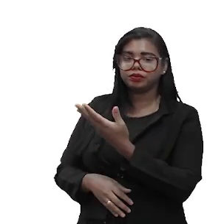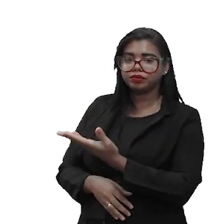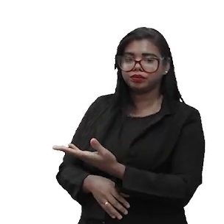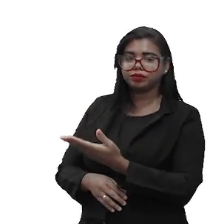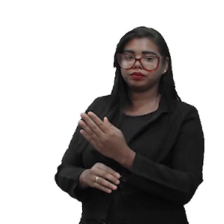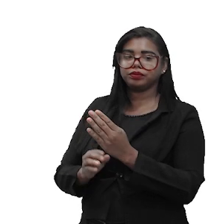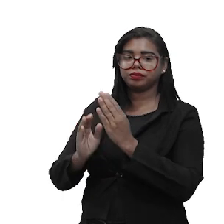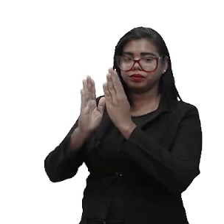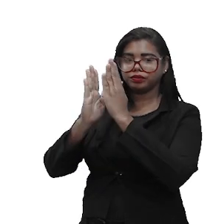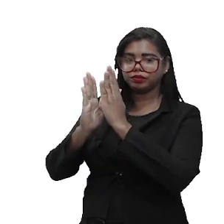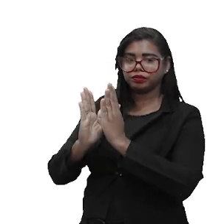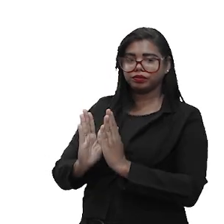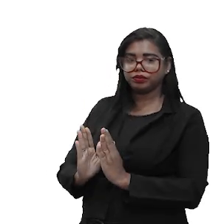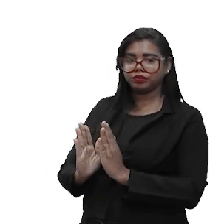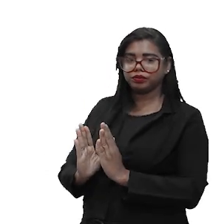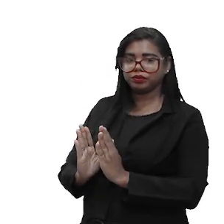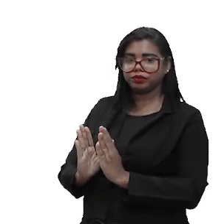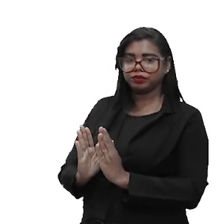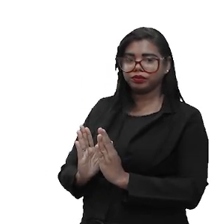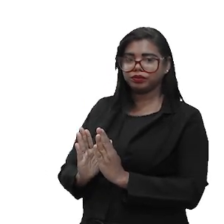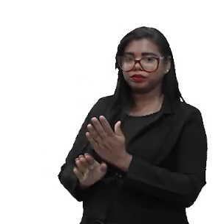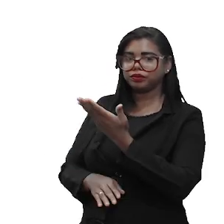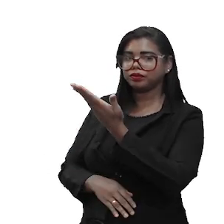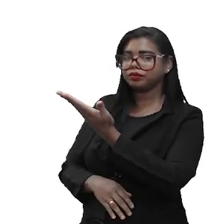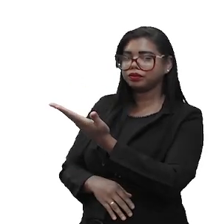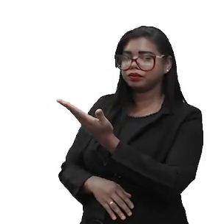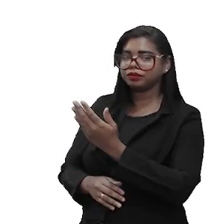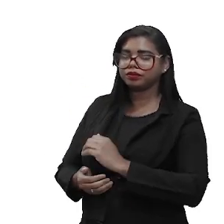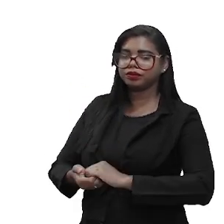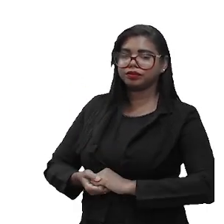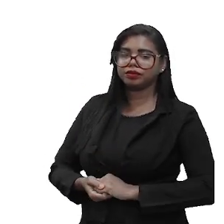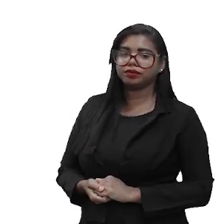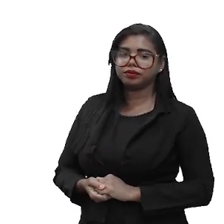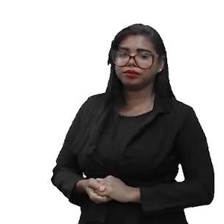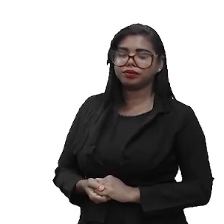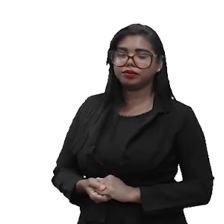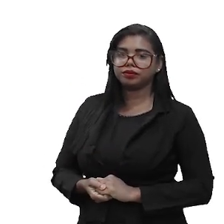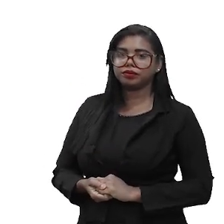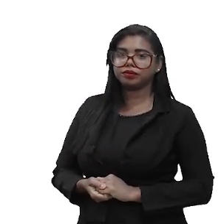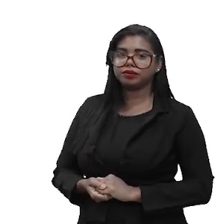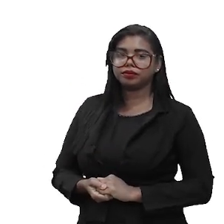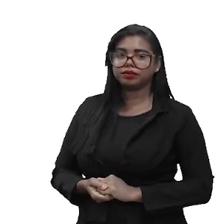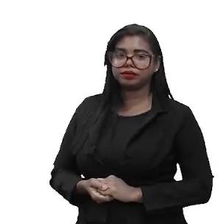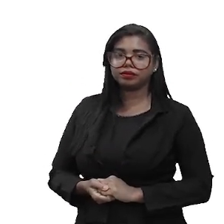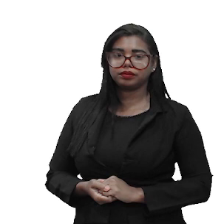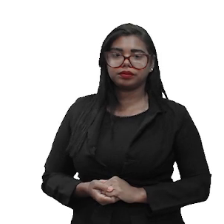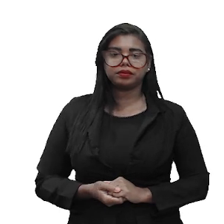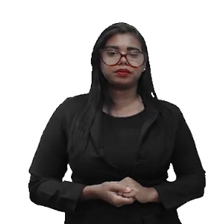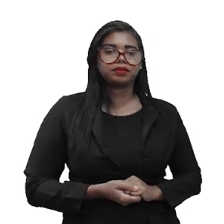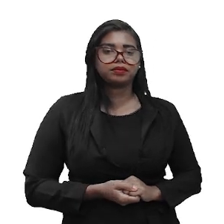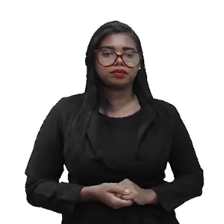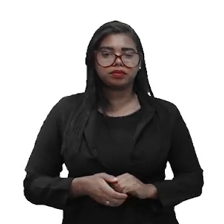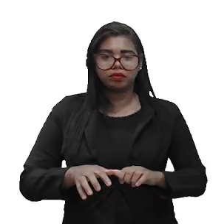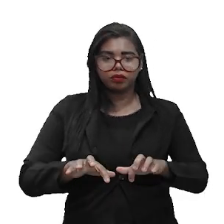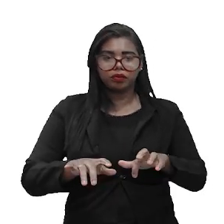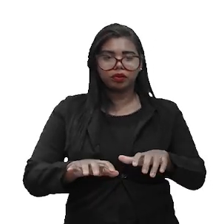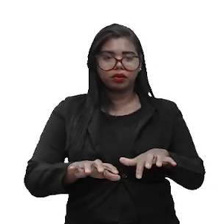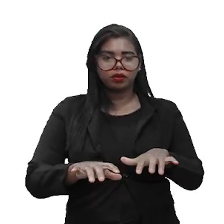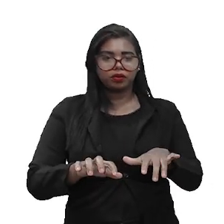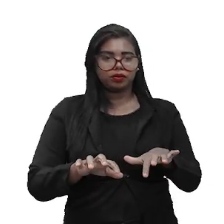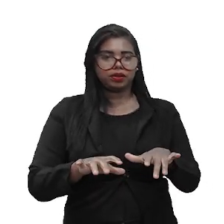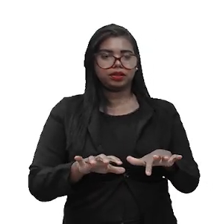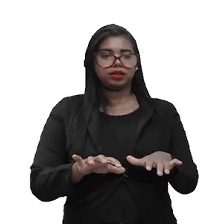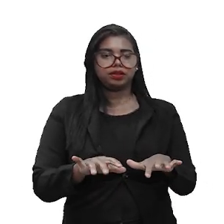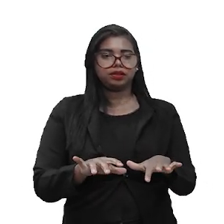Tem que estar no limite aqui, numa postura neutra. O teclado diretamente à sua